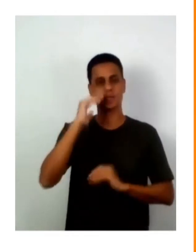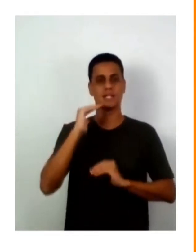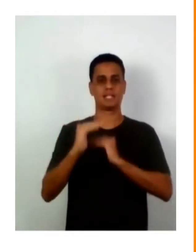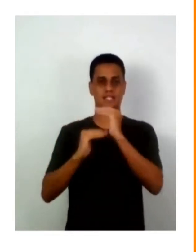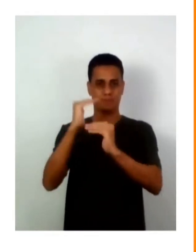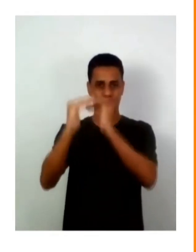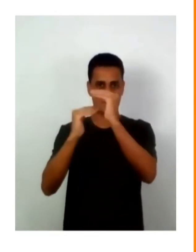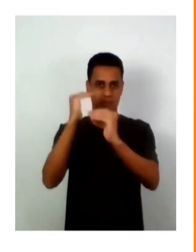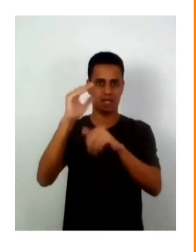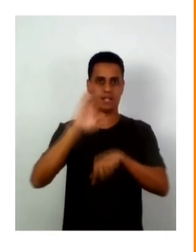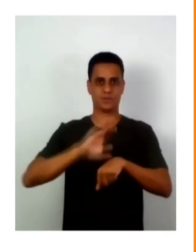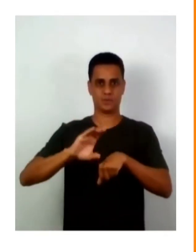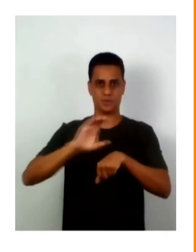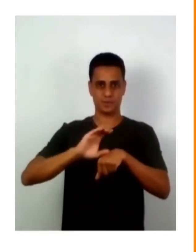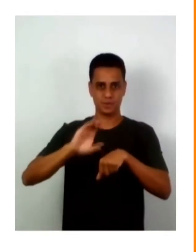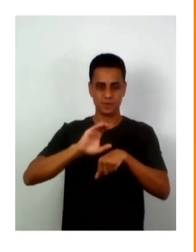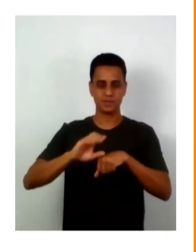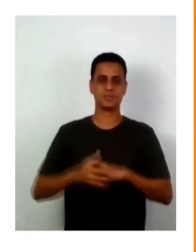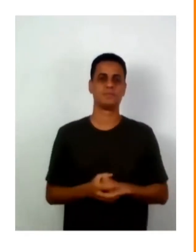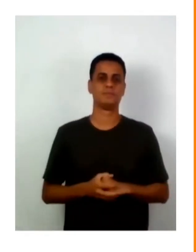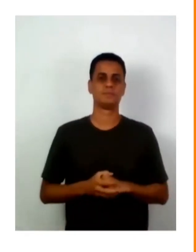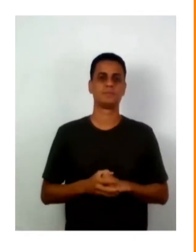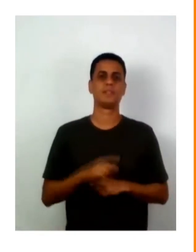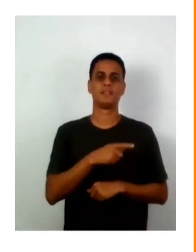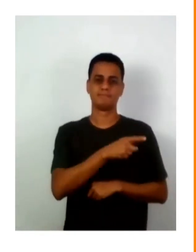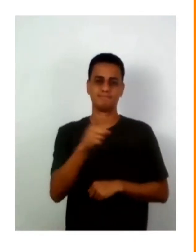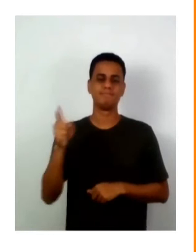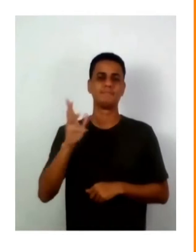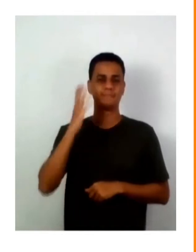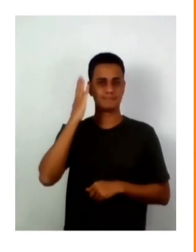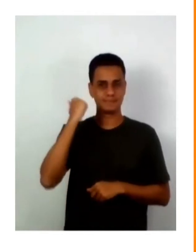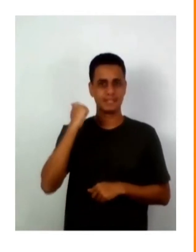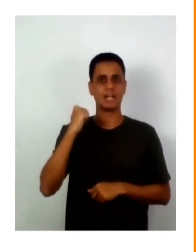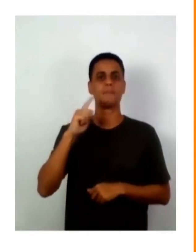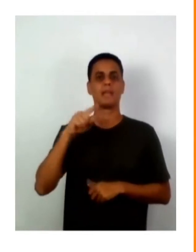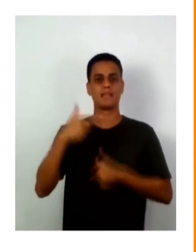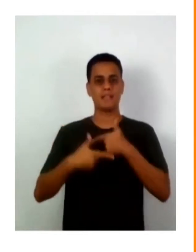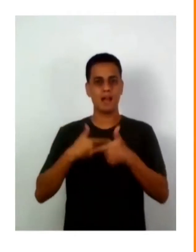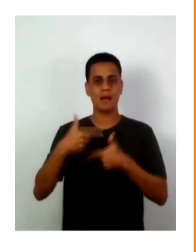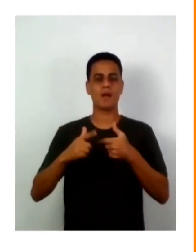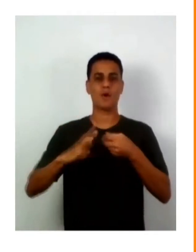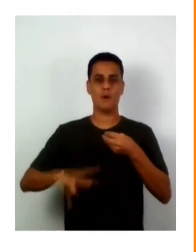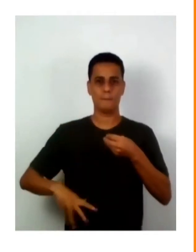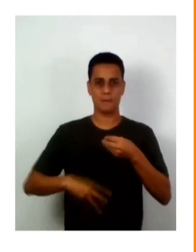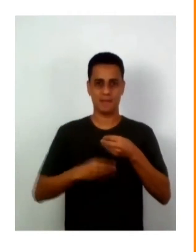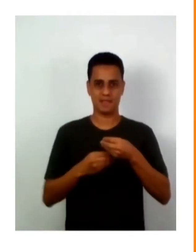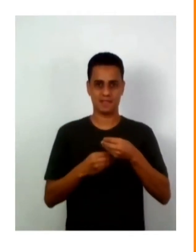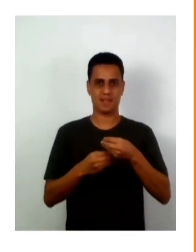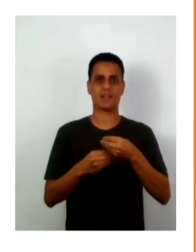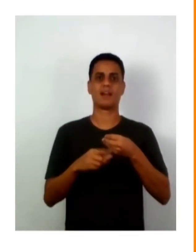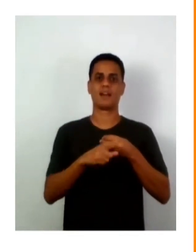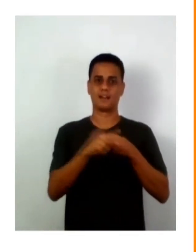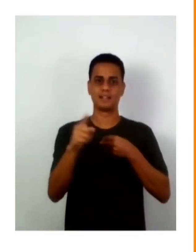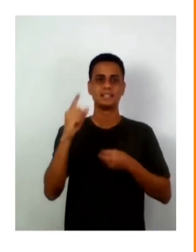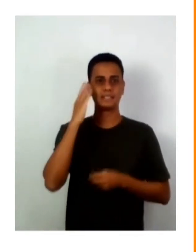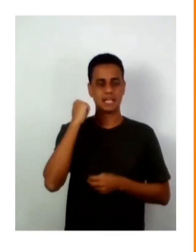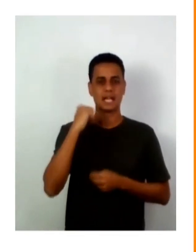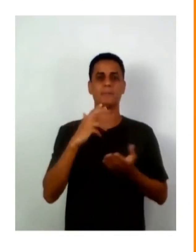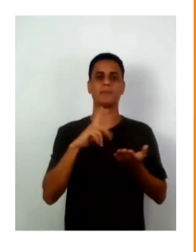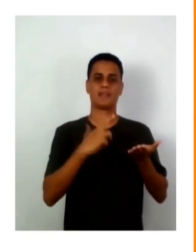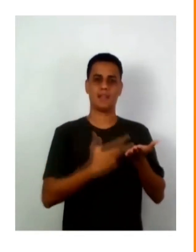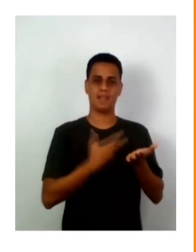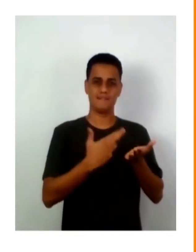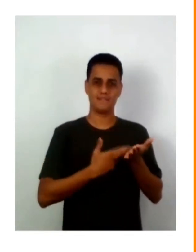O curso, conforme já foi dito anteriormente, é uma atividade complementar ao lançamento da revista Observatório nº